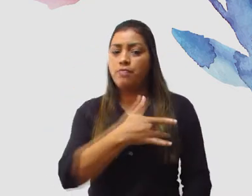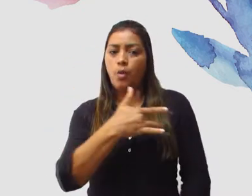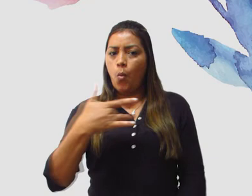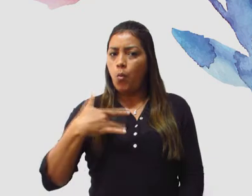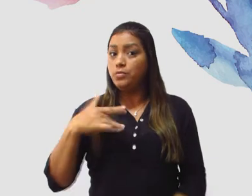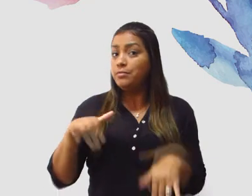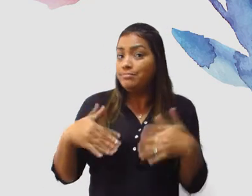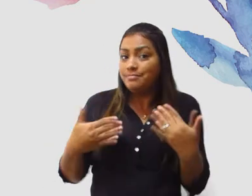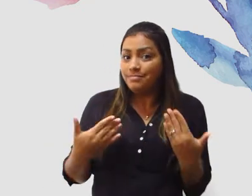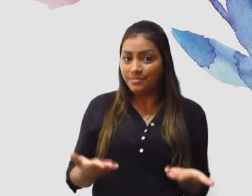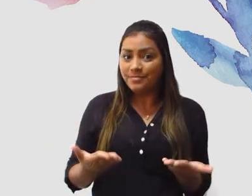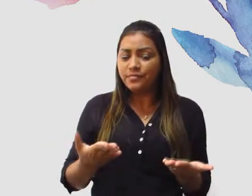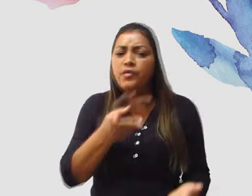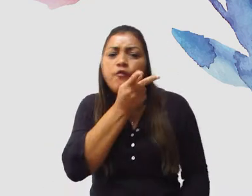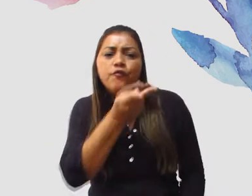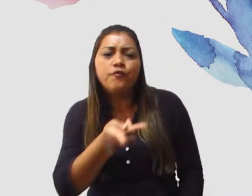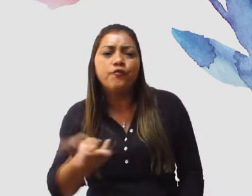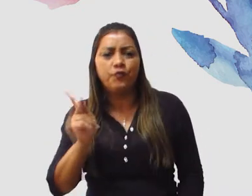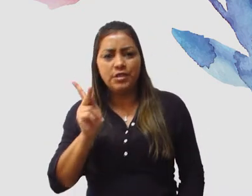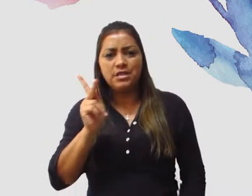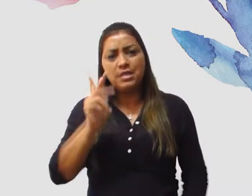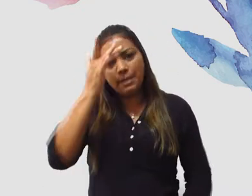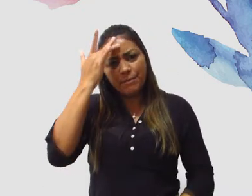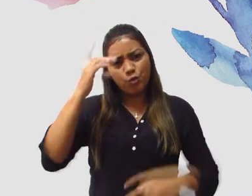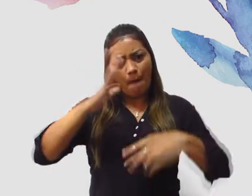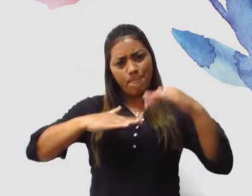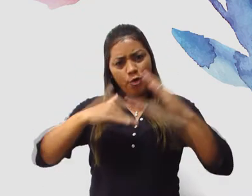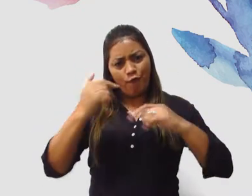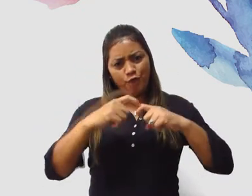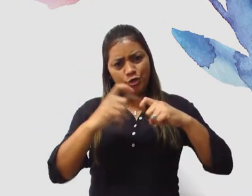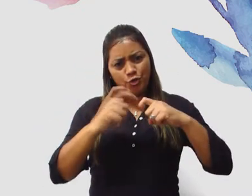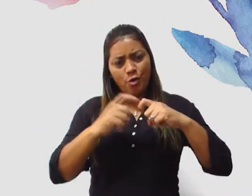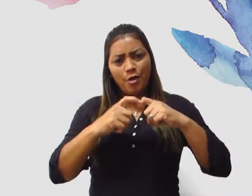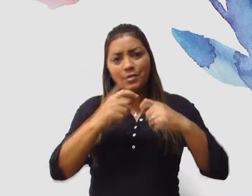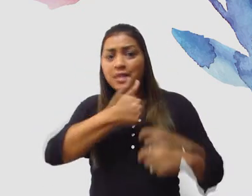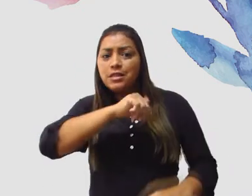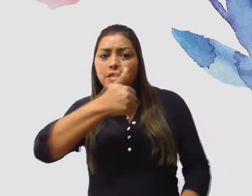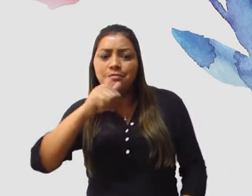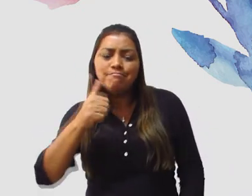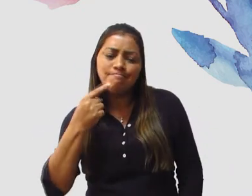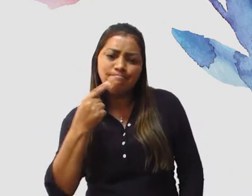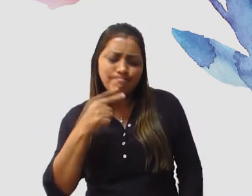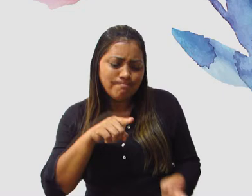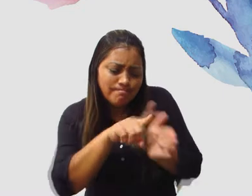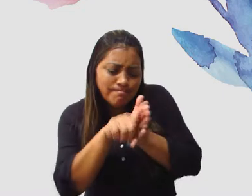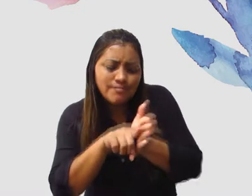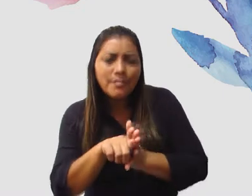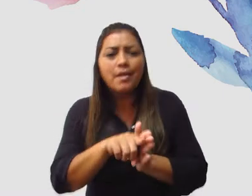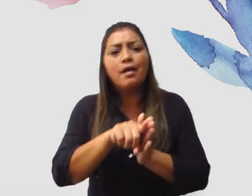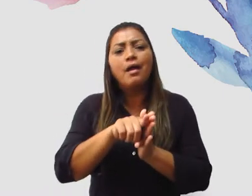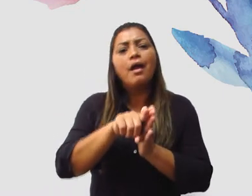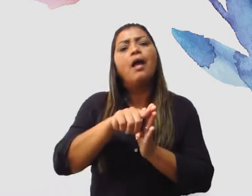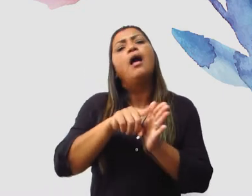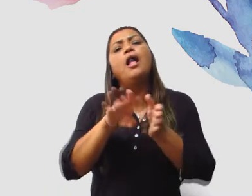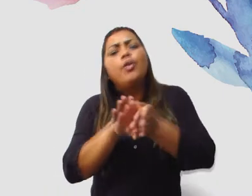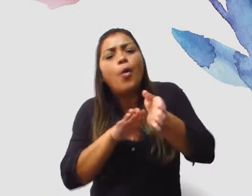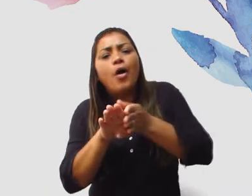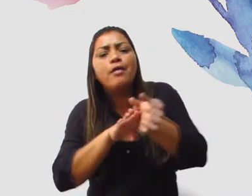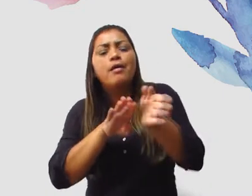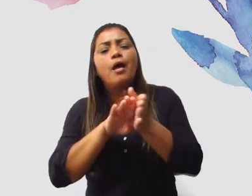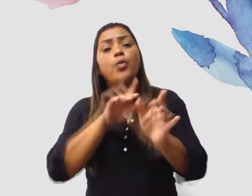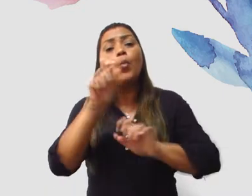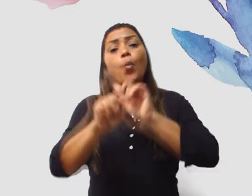Sendo assim, visite o dentista para que ele avalie sua situação e lhe